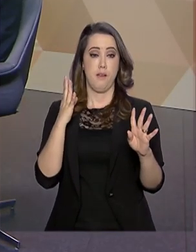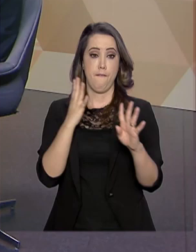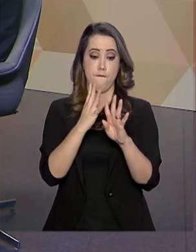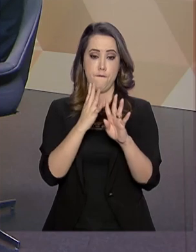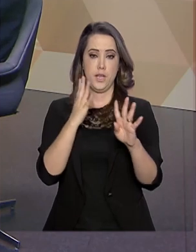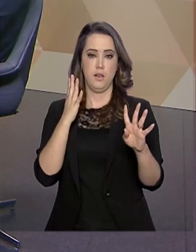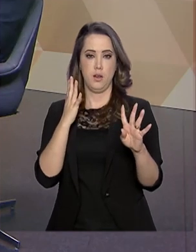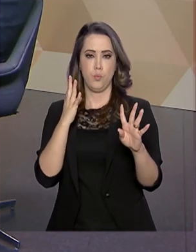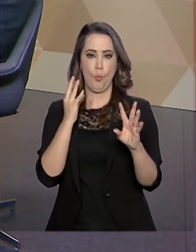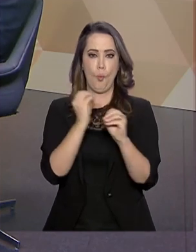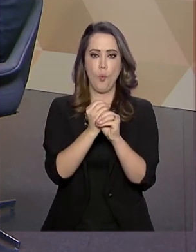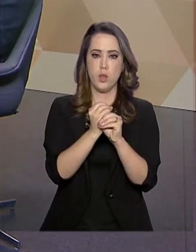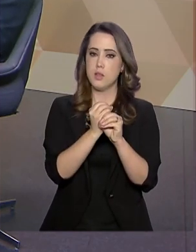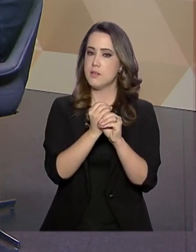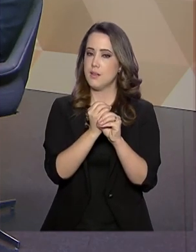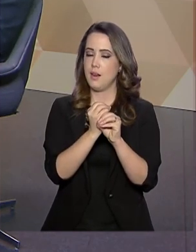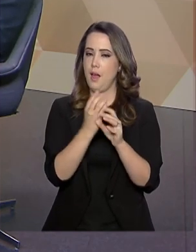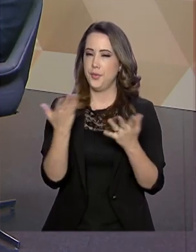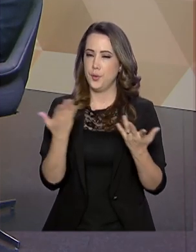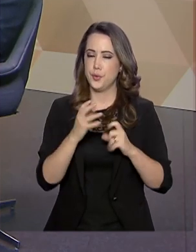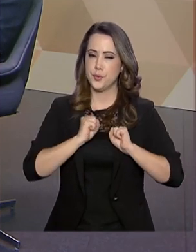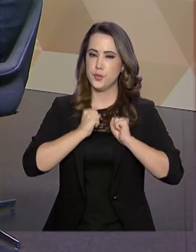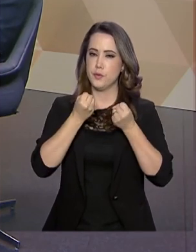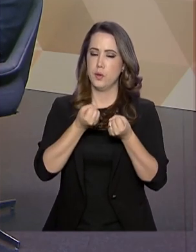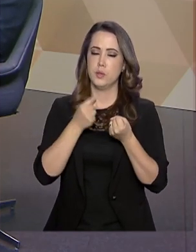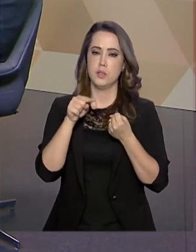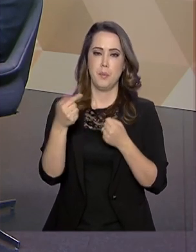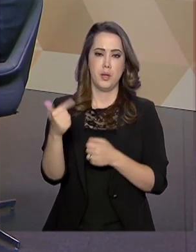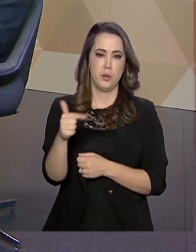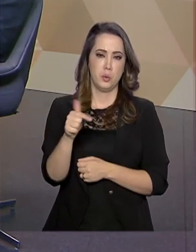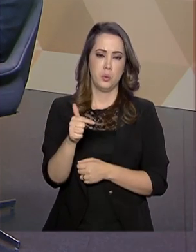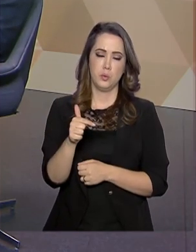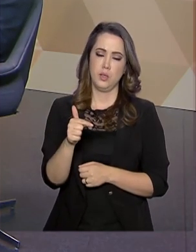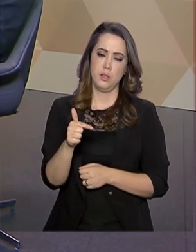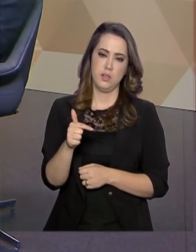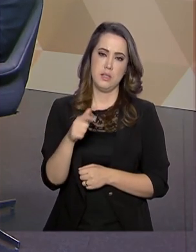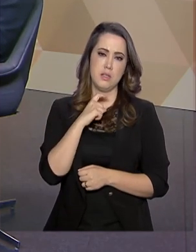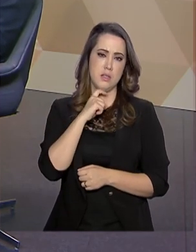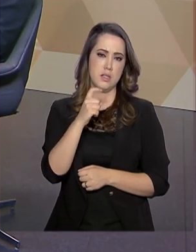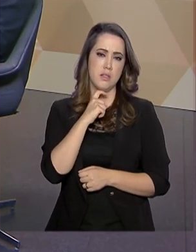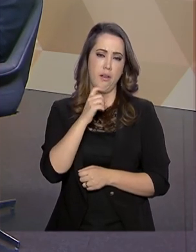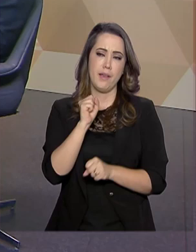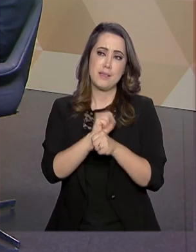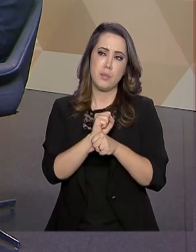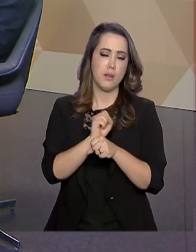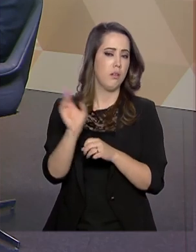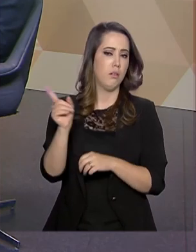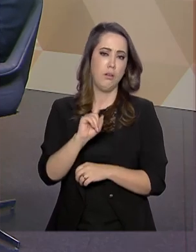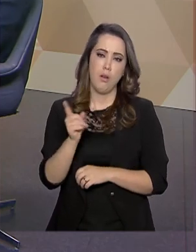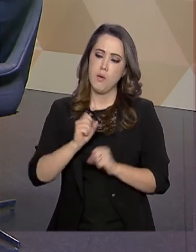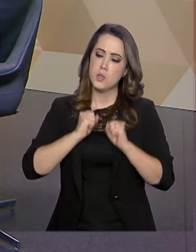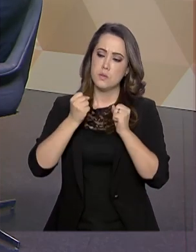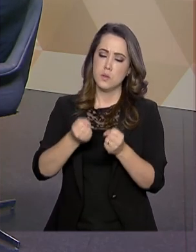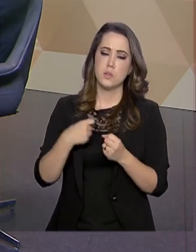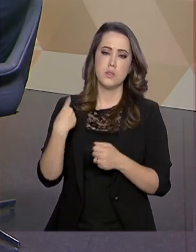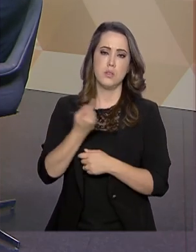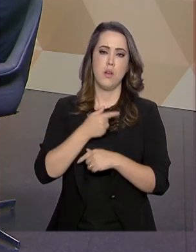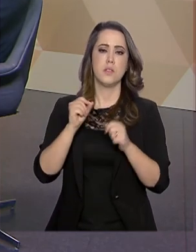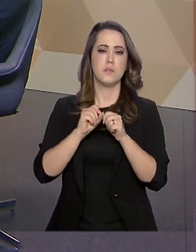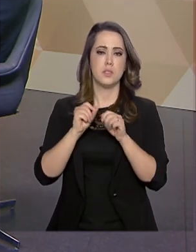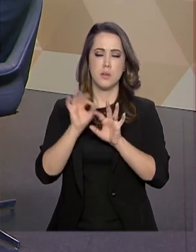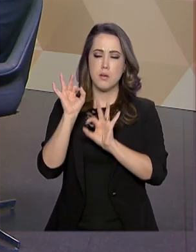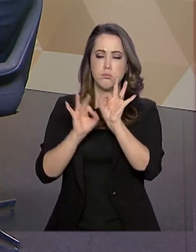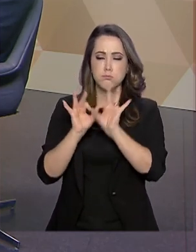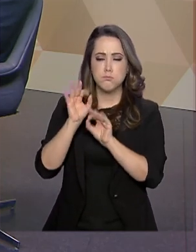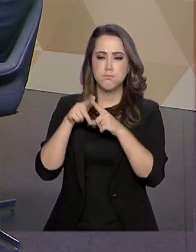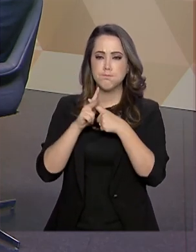e o nosso esforço hoje é para não ter ninguém na fila. É um grande esforço que fazemos no momento de